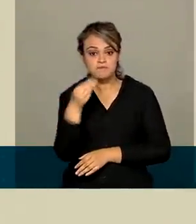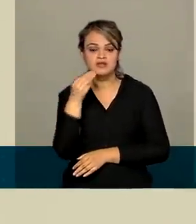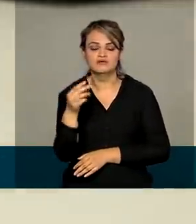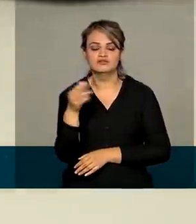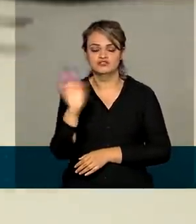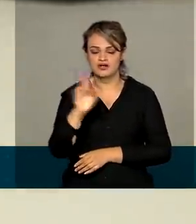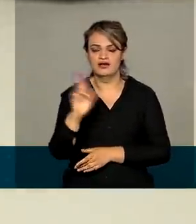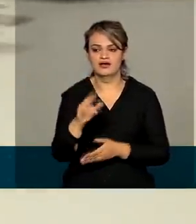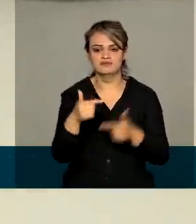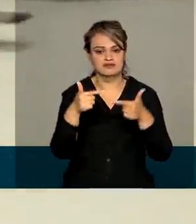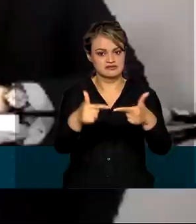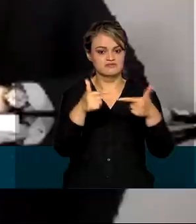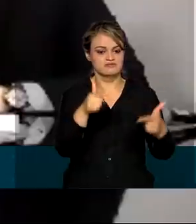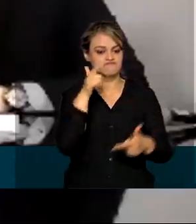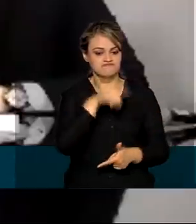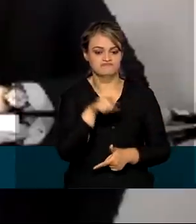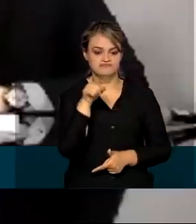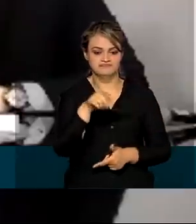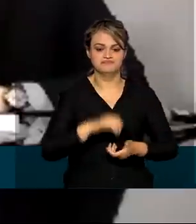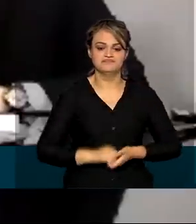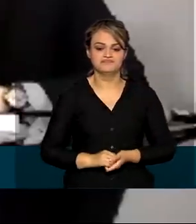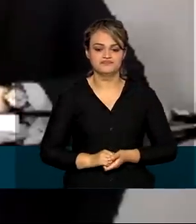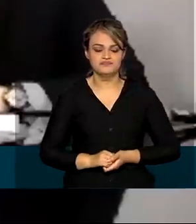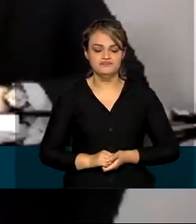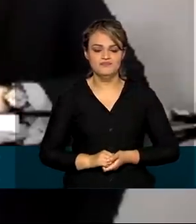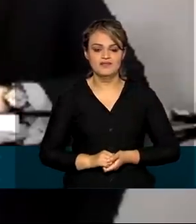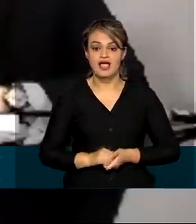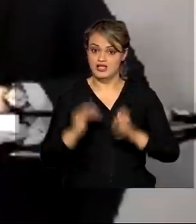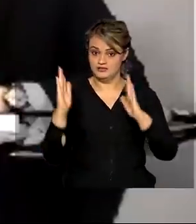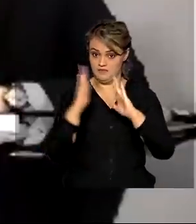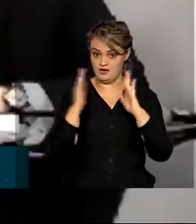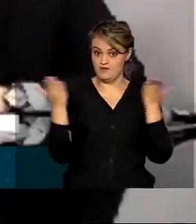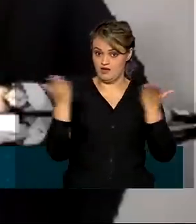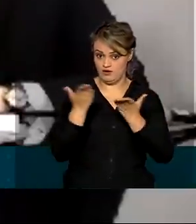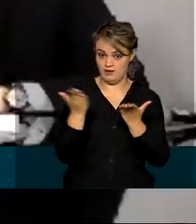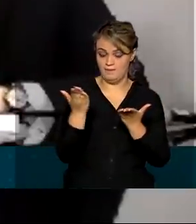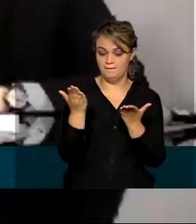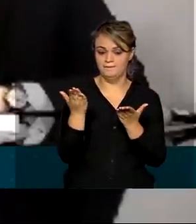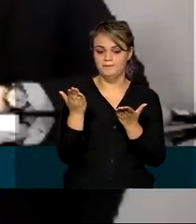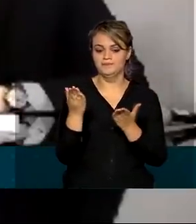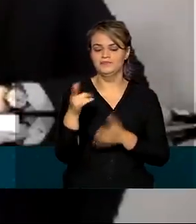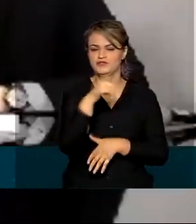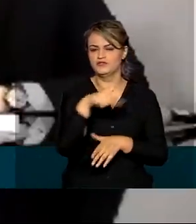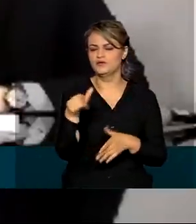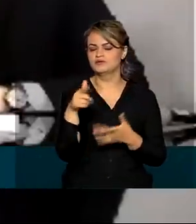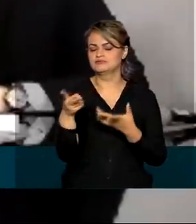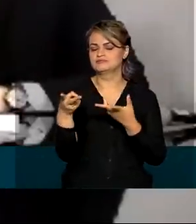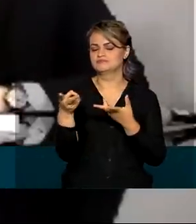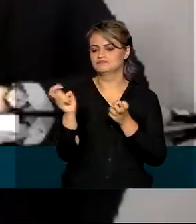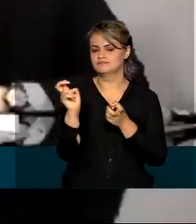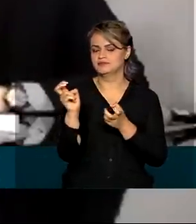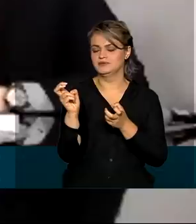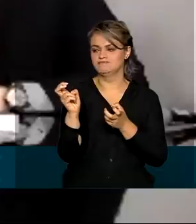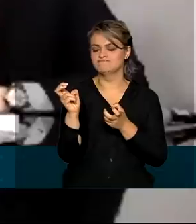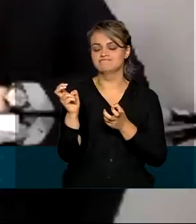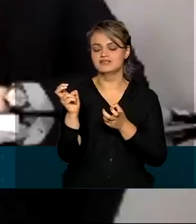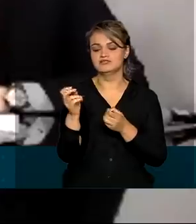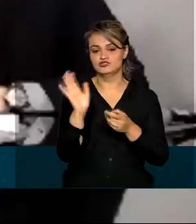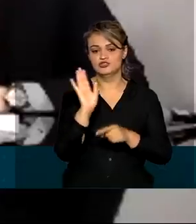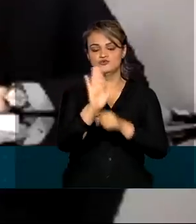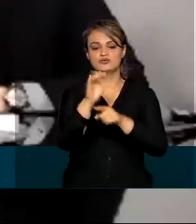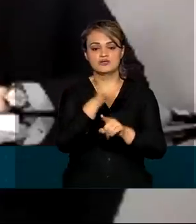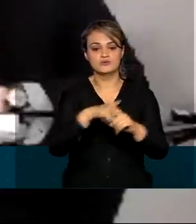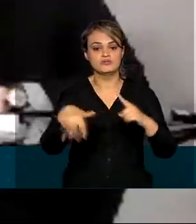para essas iniciativas. Nesse momento, o que nós oferecemos à sociedade